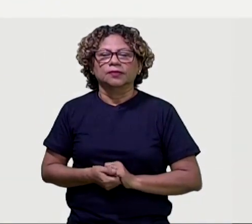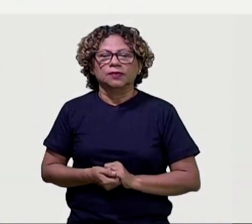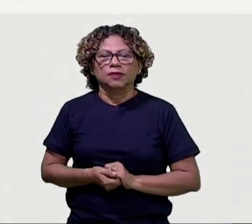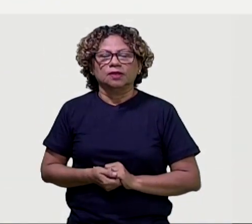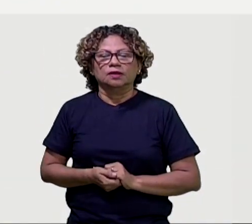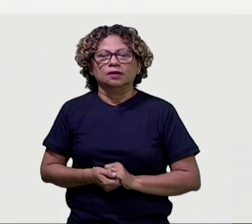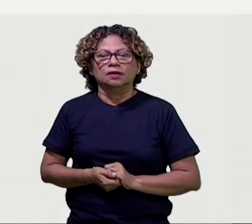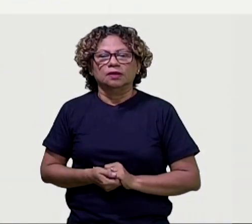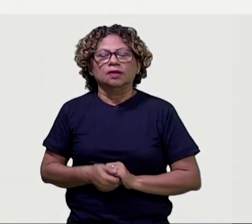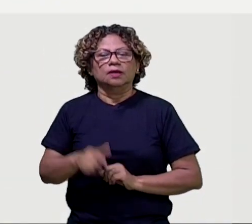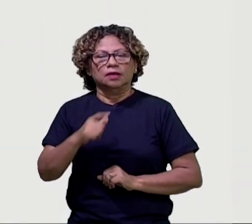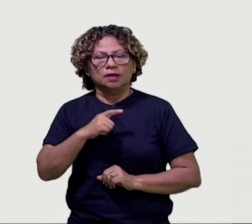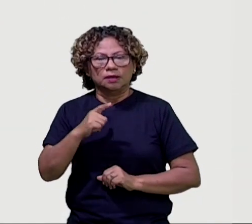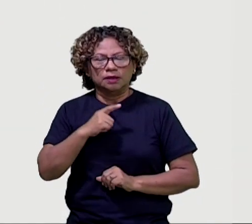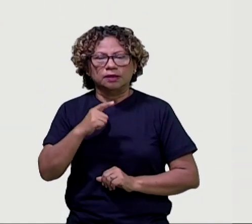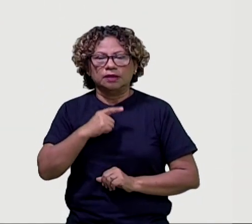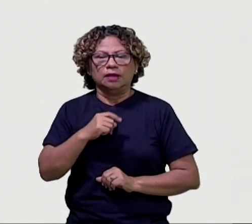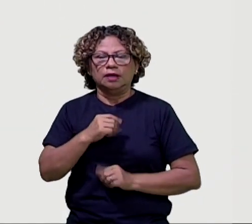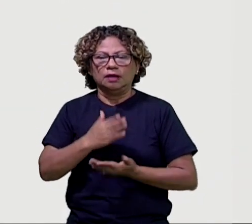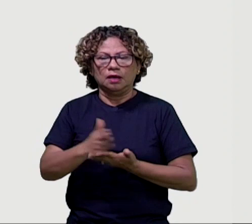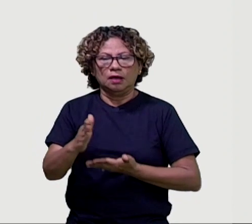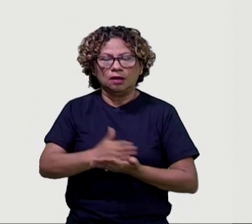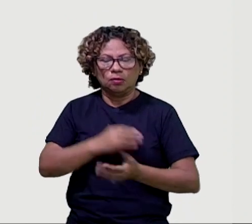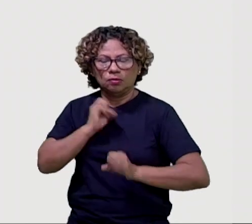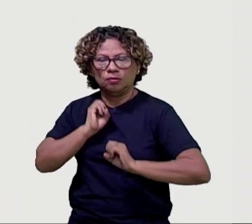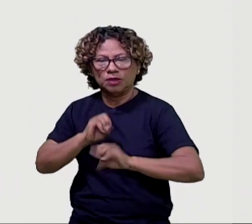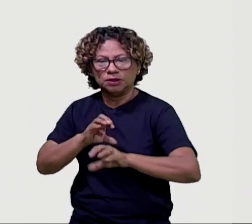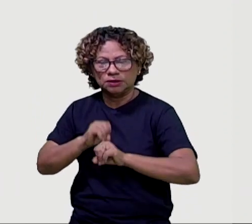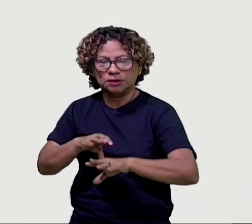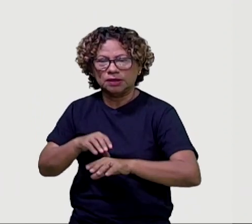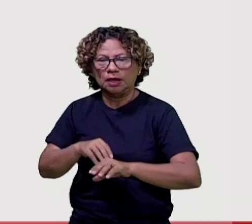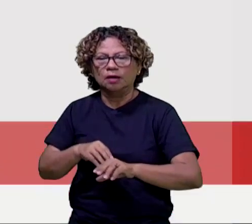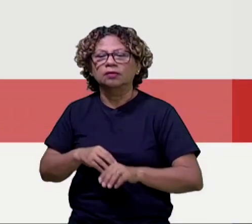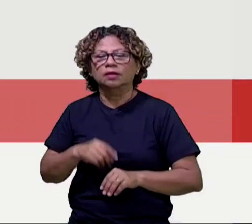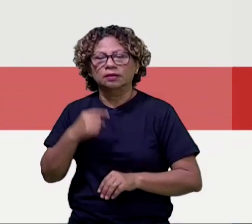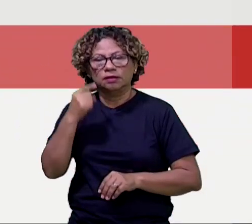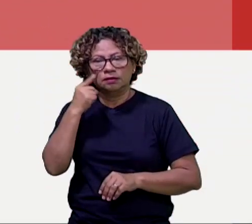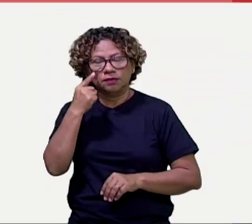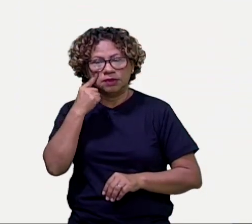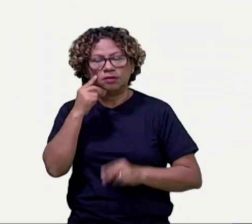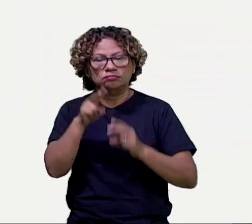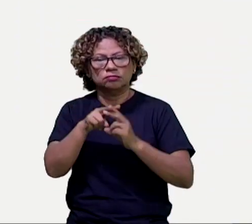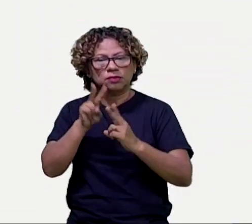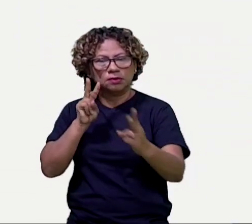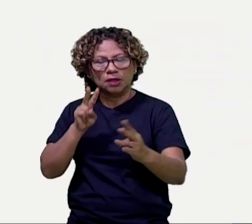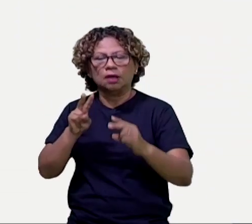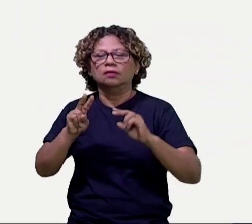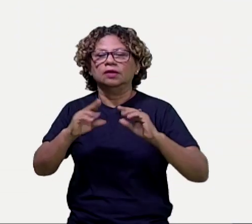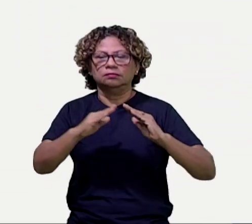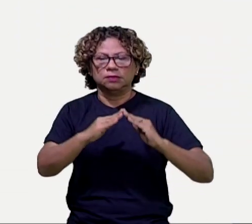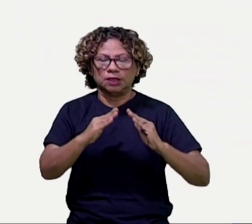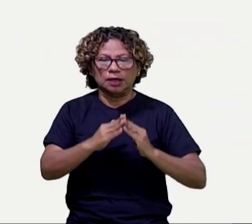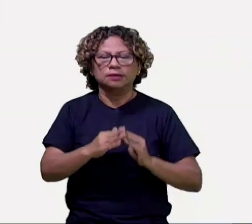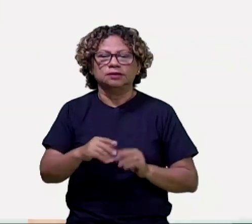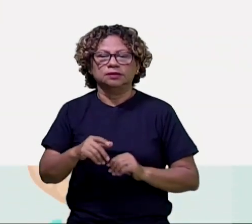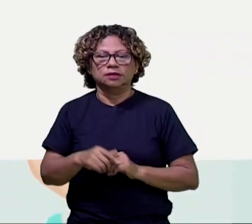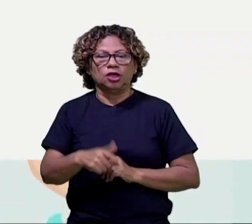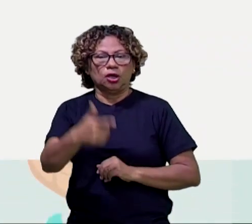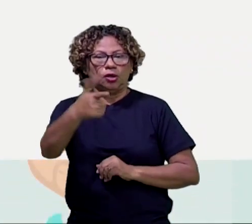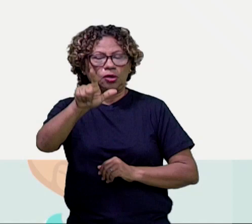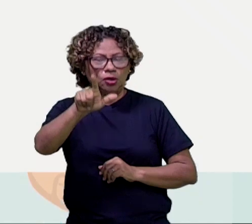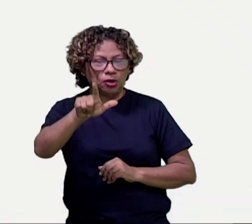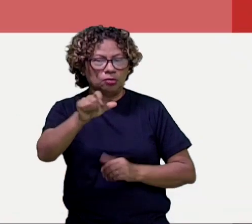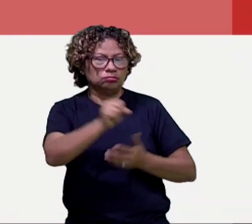onde ele traz também algumas das aulas que a gente está transmitindo aqui no projeto Aula em Casa, tá bom? Além de outras